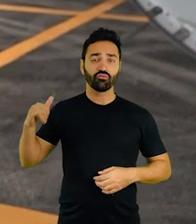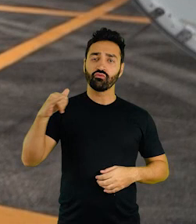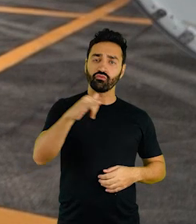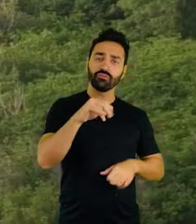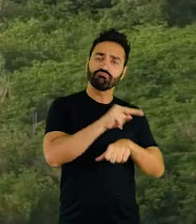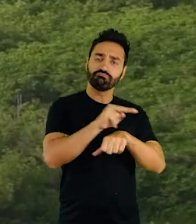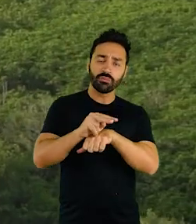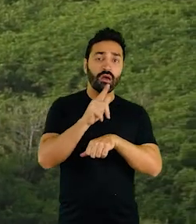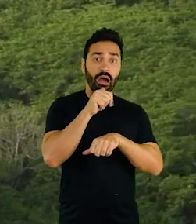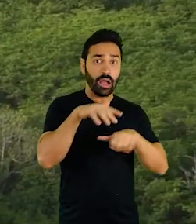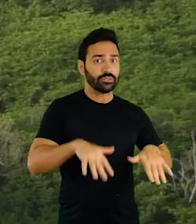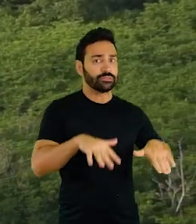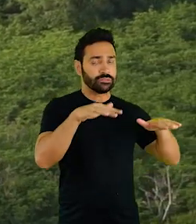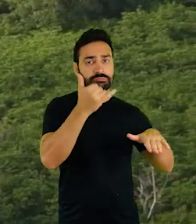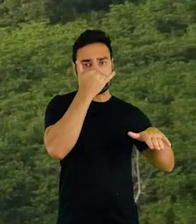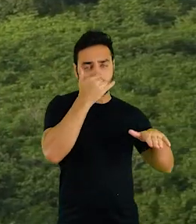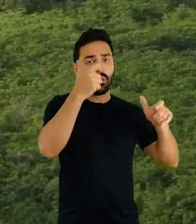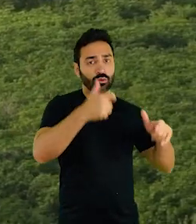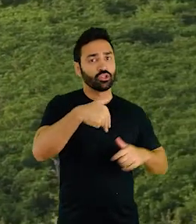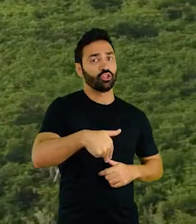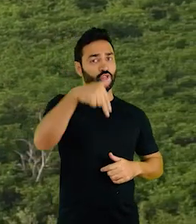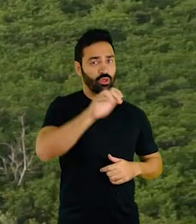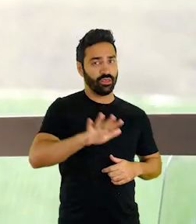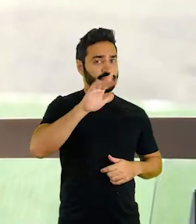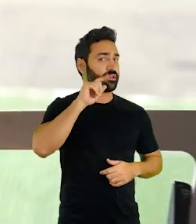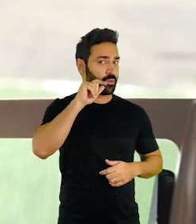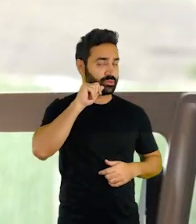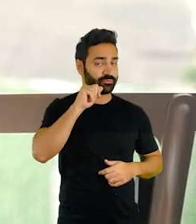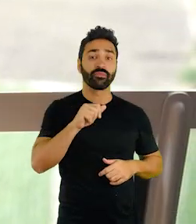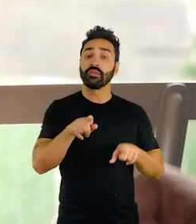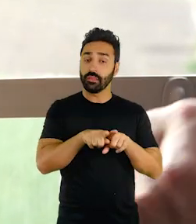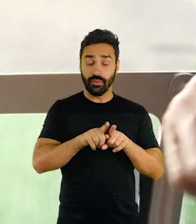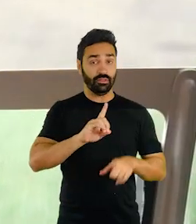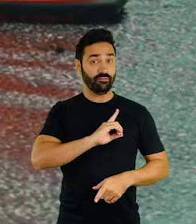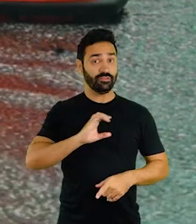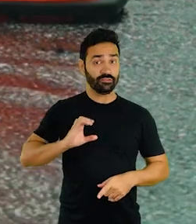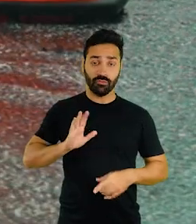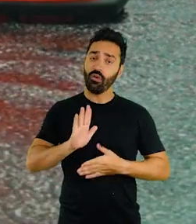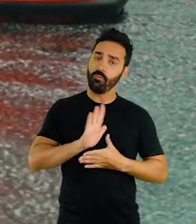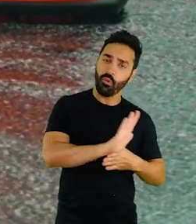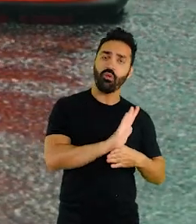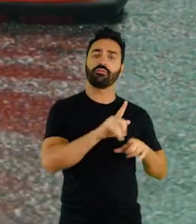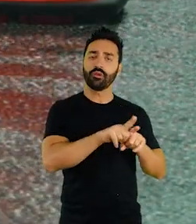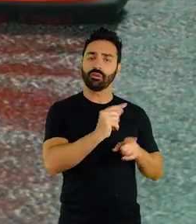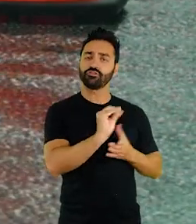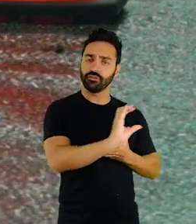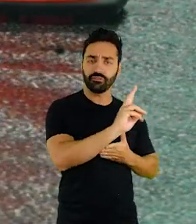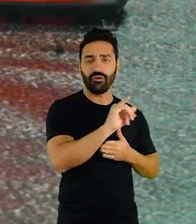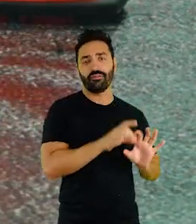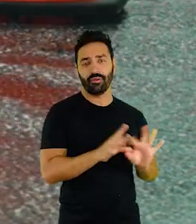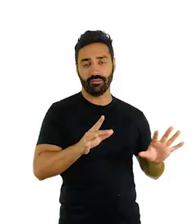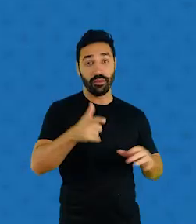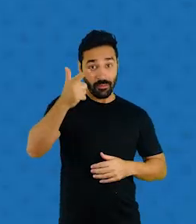as cidades alagoanas mais afetadas pelas chuvas intensas no litoral do Nordeste. A Defesa Civil Nacional já está prestando apoio e recursos federais vão